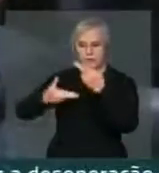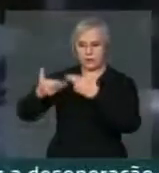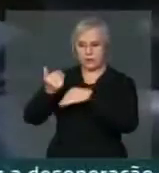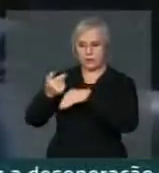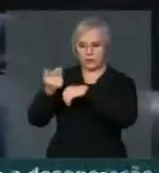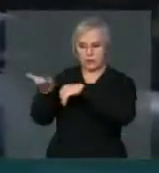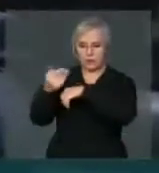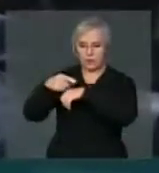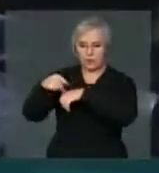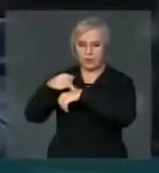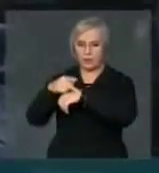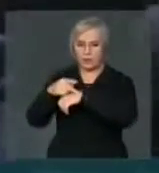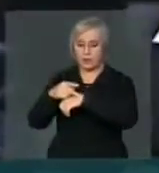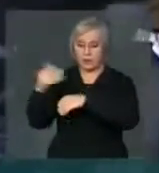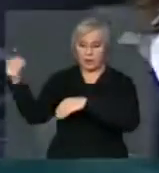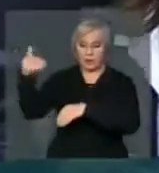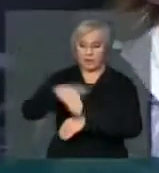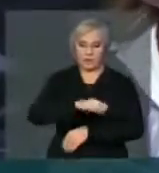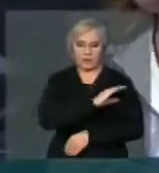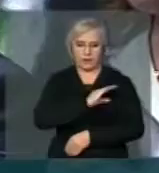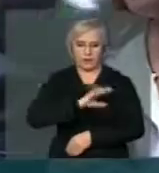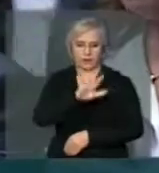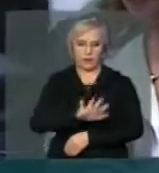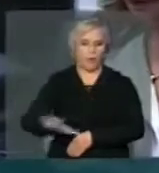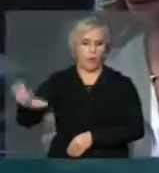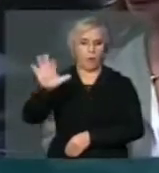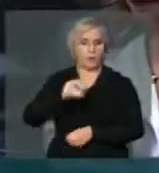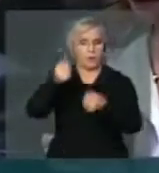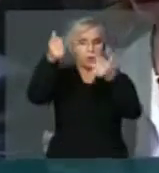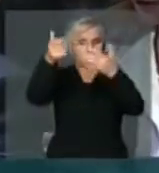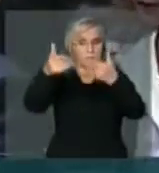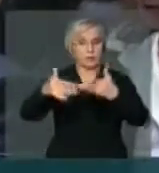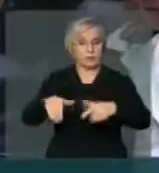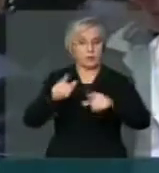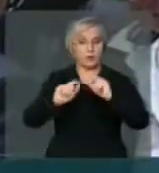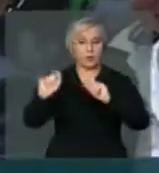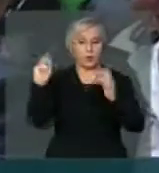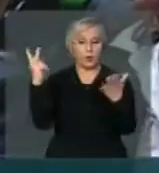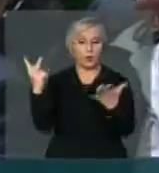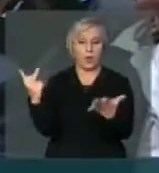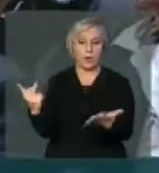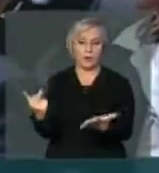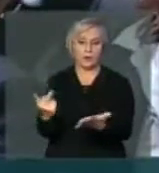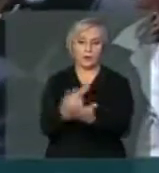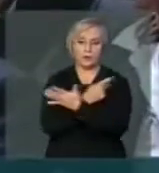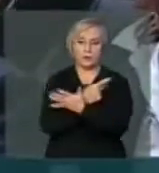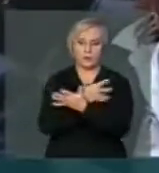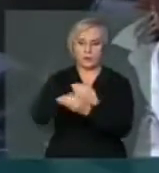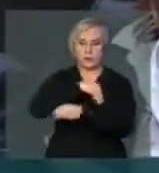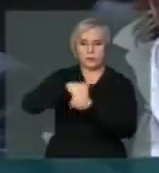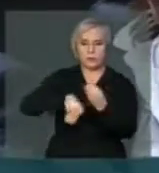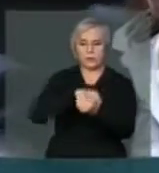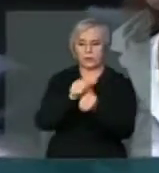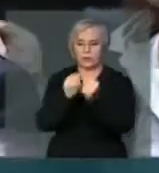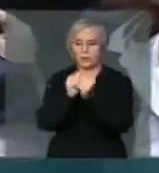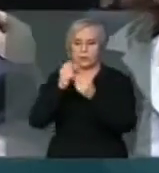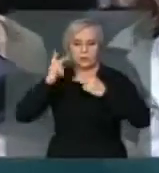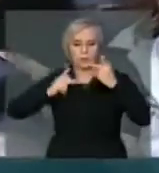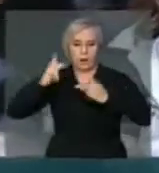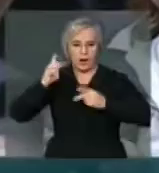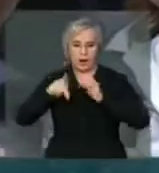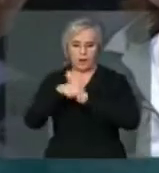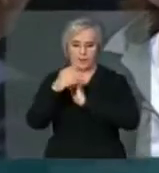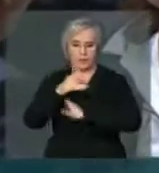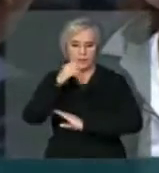para que em comissão geral preste esclarecimentos a respeito dos acontecimentos que envolveram parlamentares,